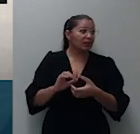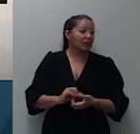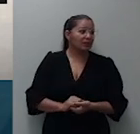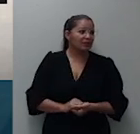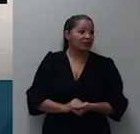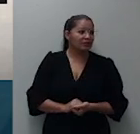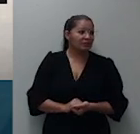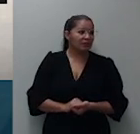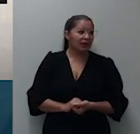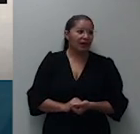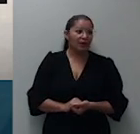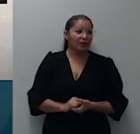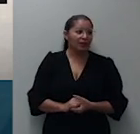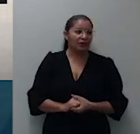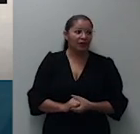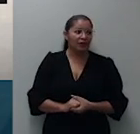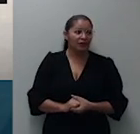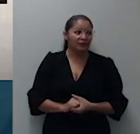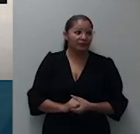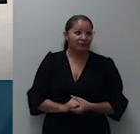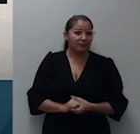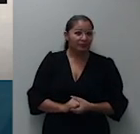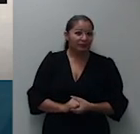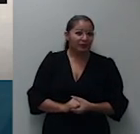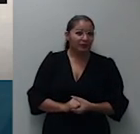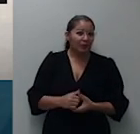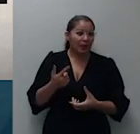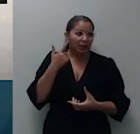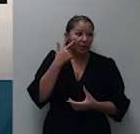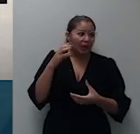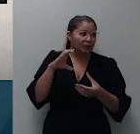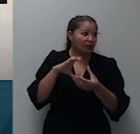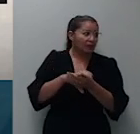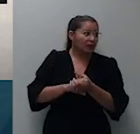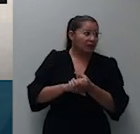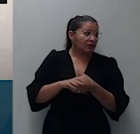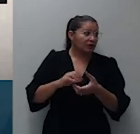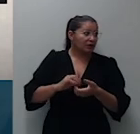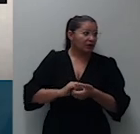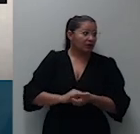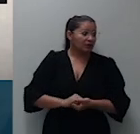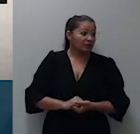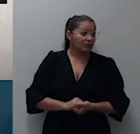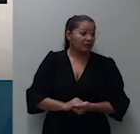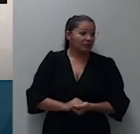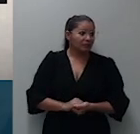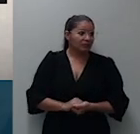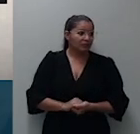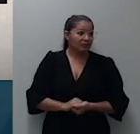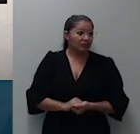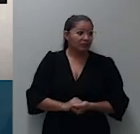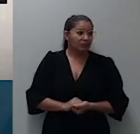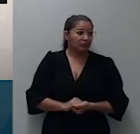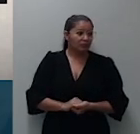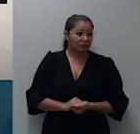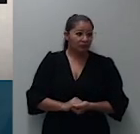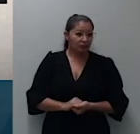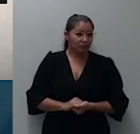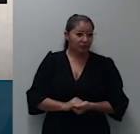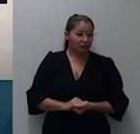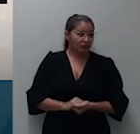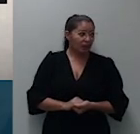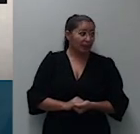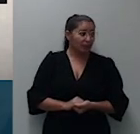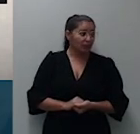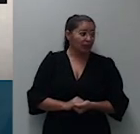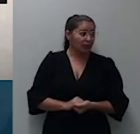decorrente do casamento ela já não era mais esposa não foi viúva portanto ela já tinha sido deliberada dos